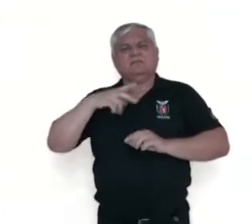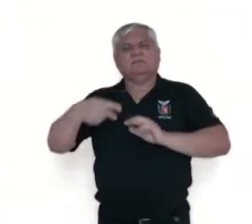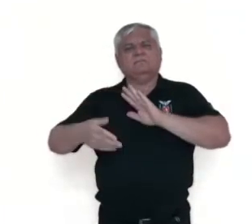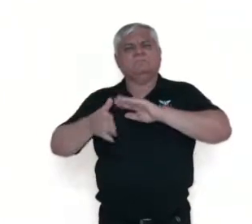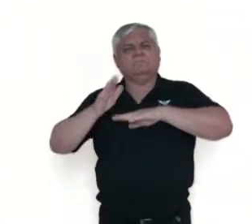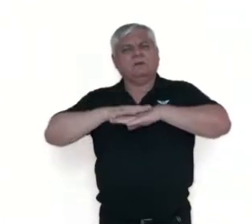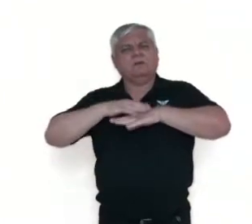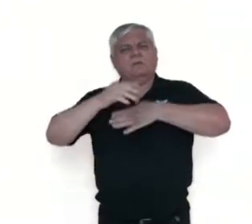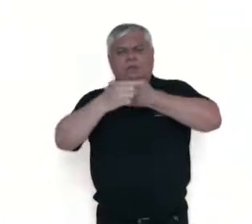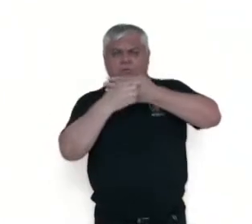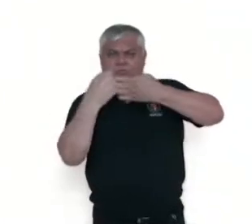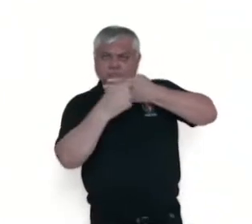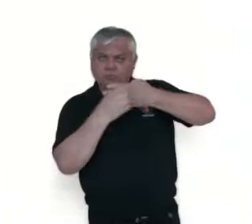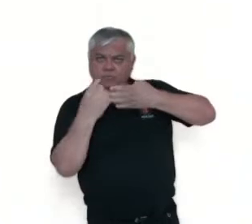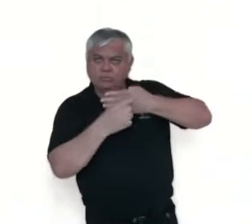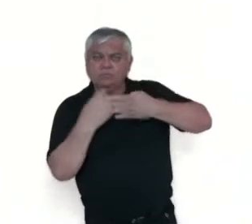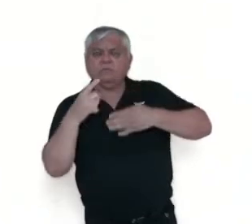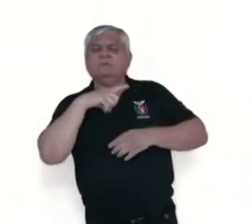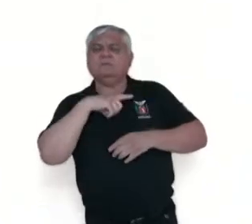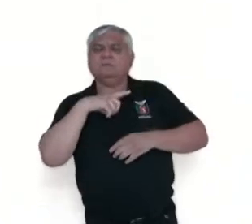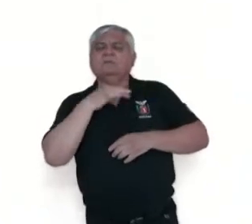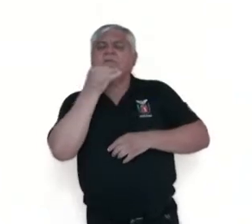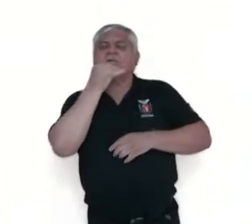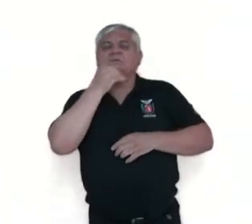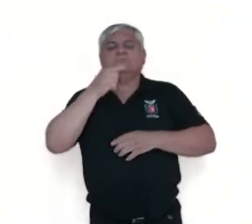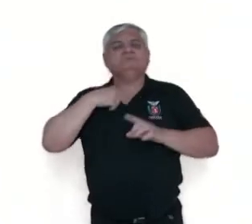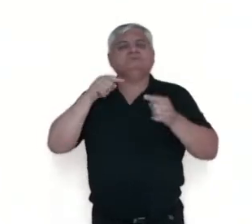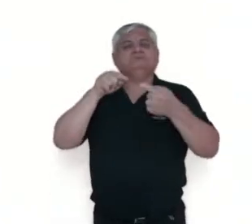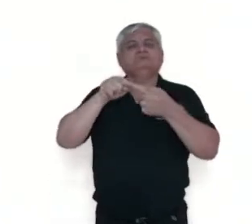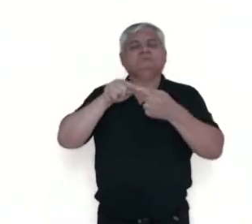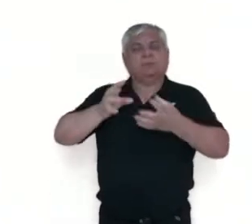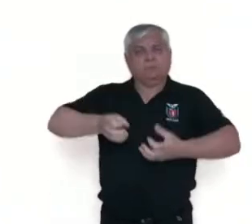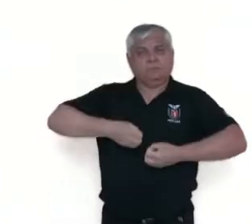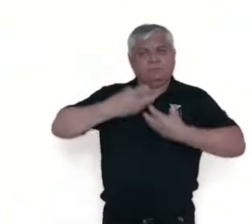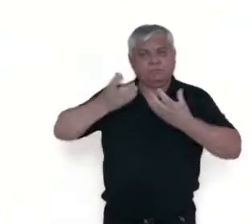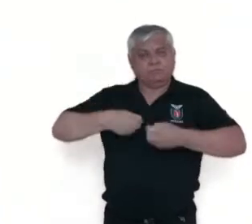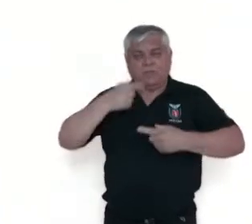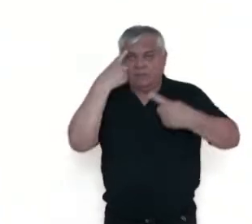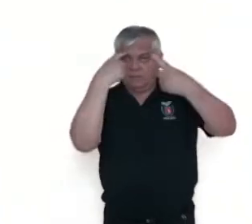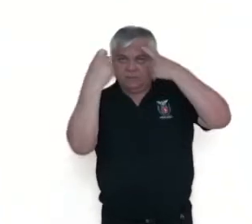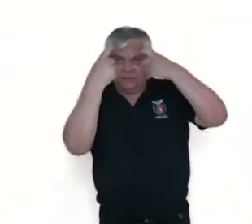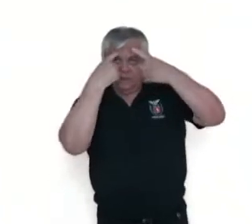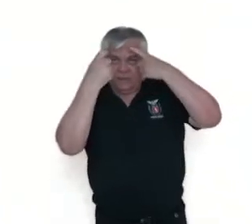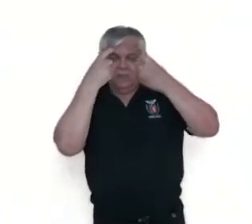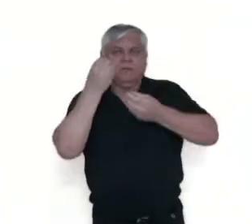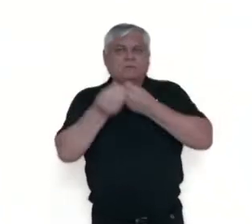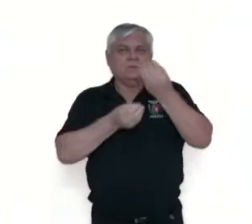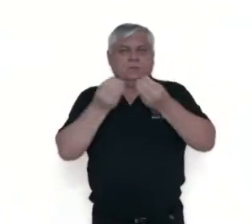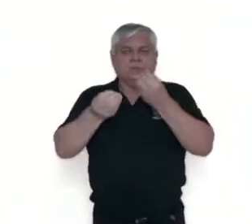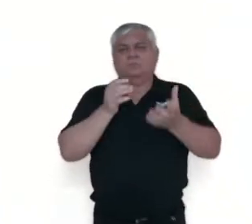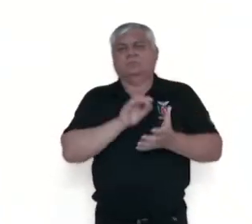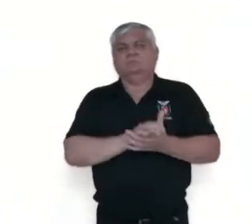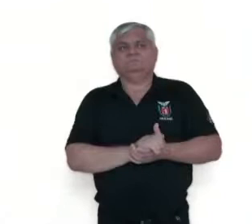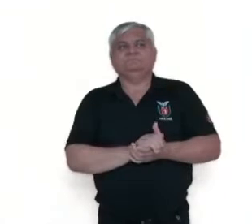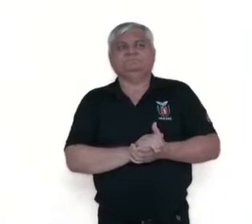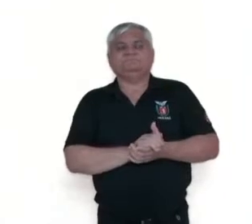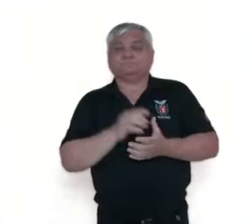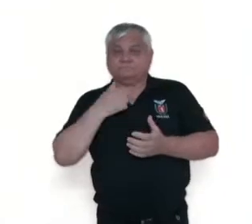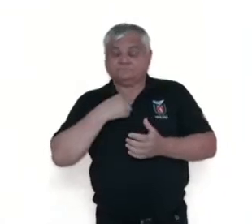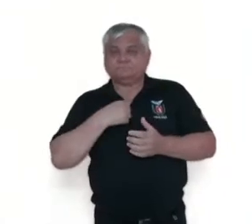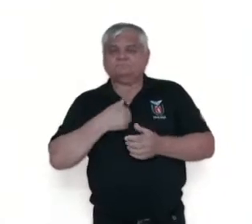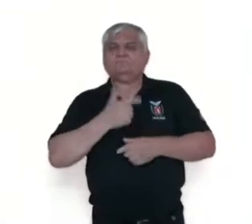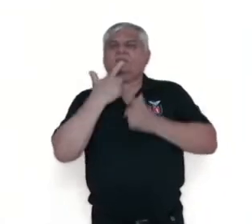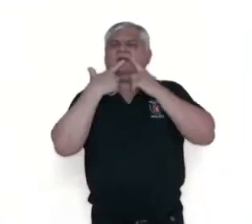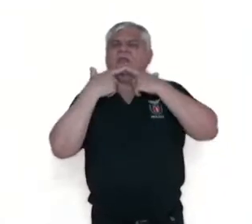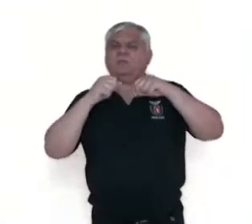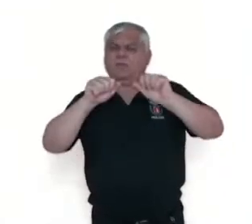autores dos textos, a partir de suas intenções de transmitir ideias de uma maneira ou outra. Essas figuras de